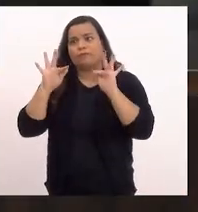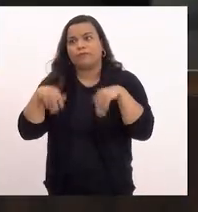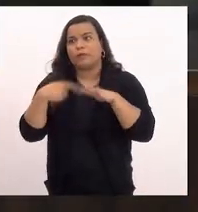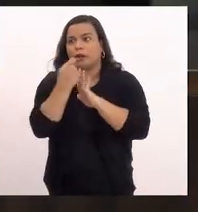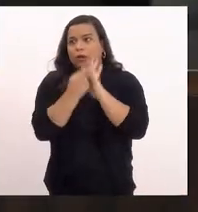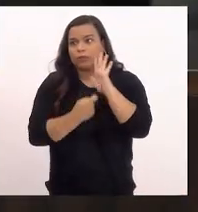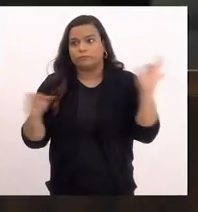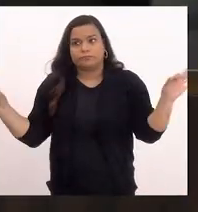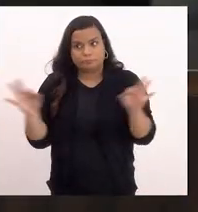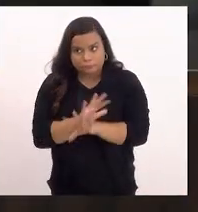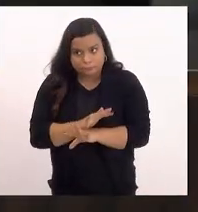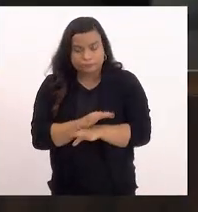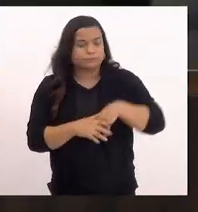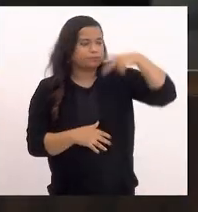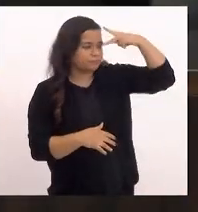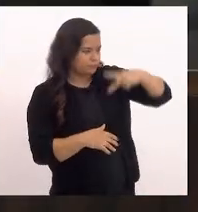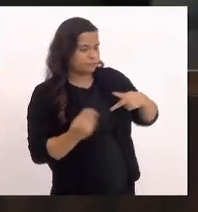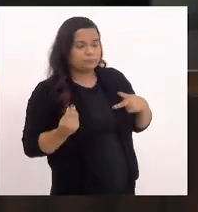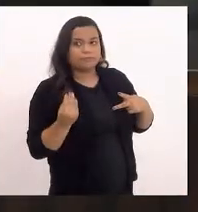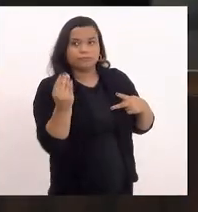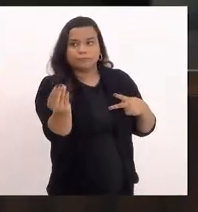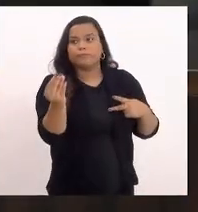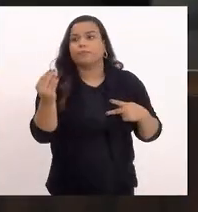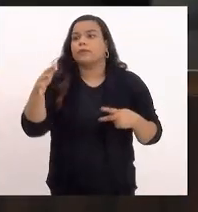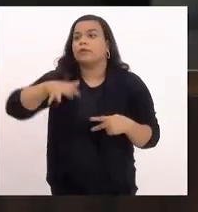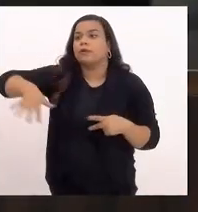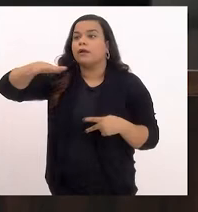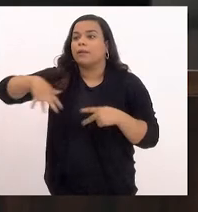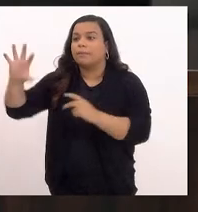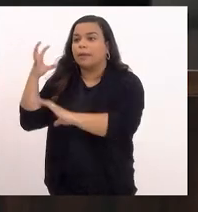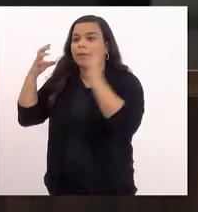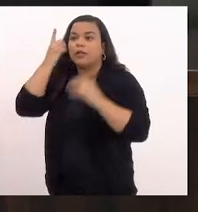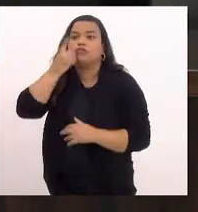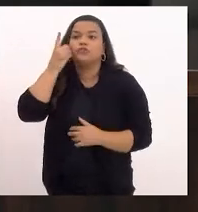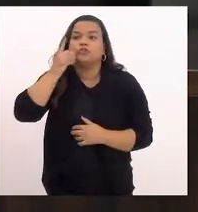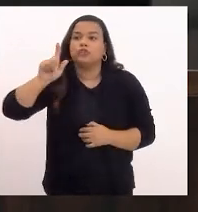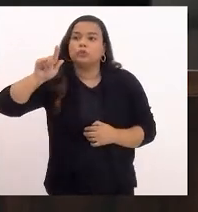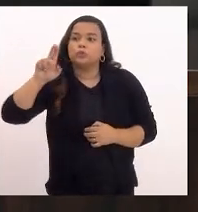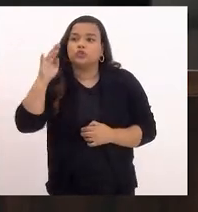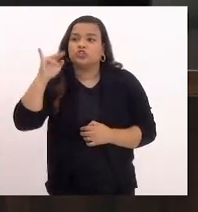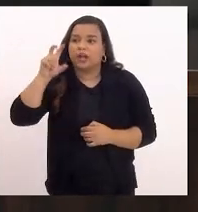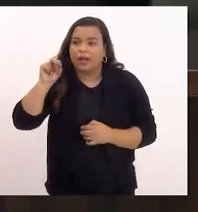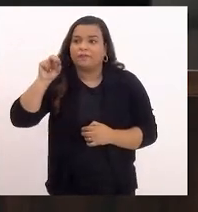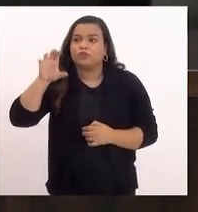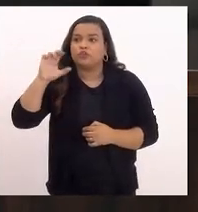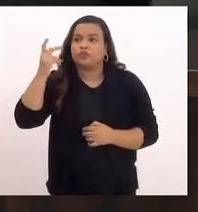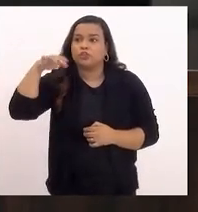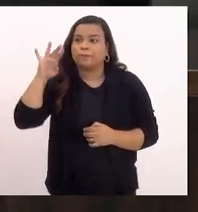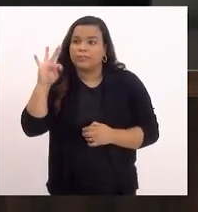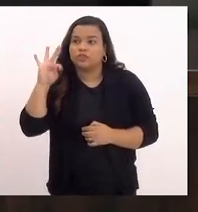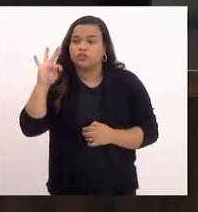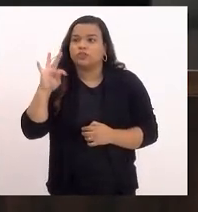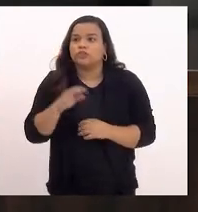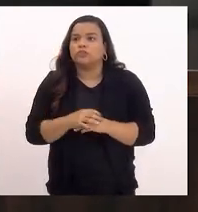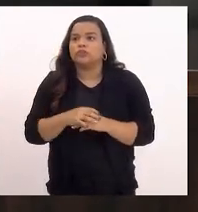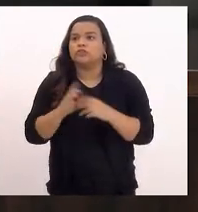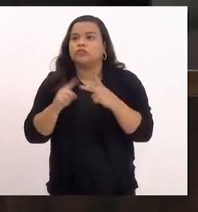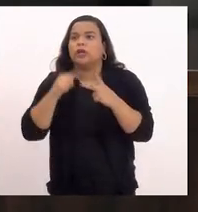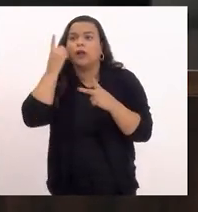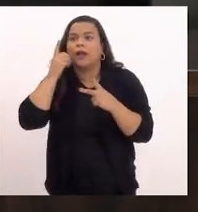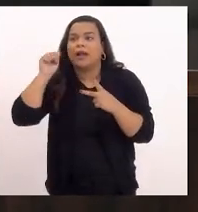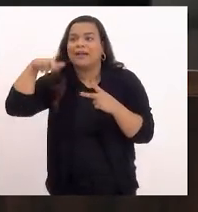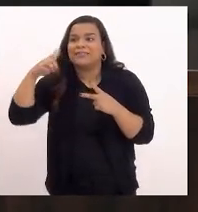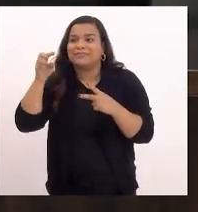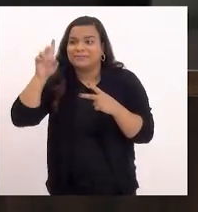Que a presidência defere. Pela Comissão de Meio Ambiente, deputado Gustavo Schmidt, deputado Gustavo Schmidt, deputado André Correia,